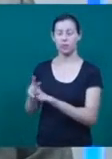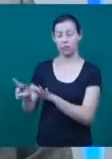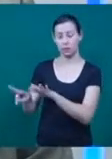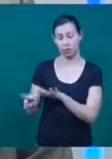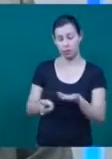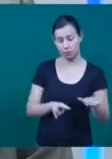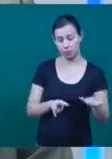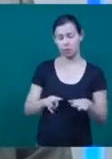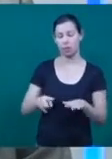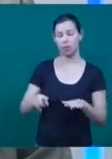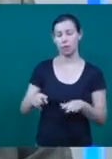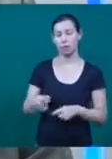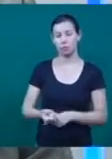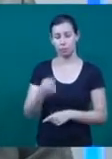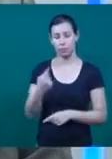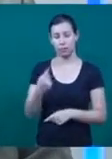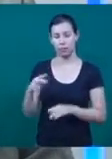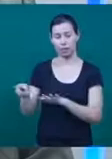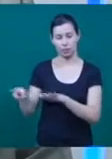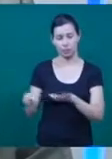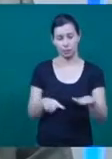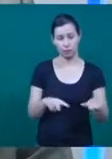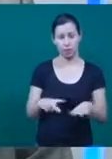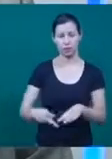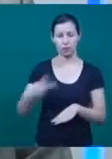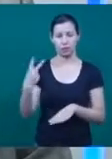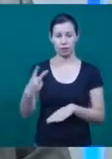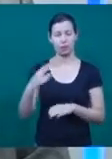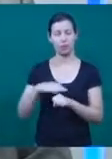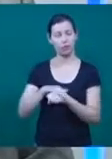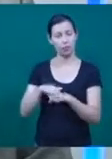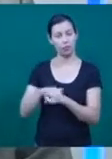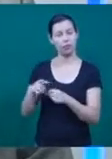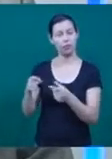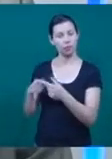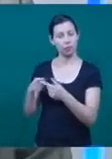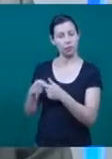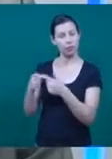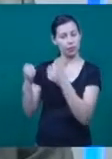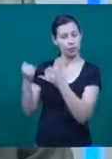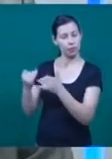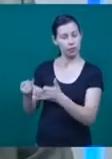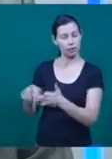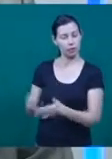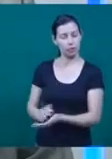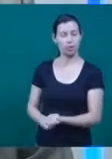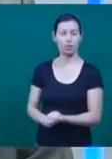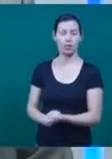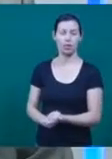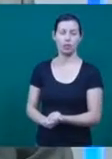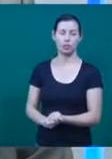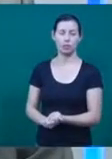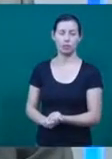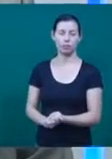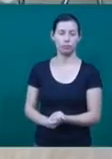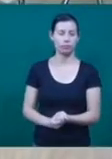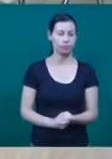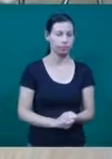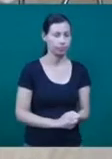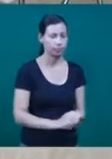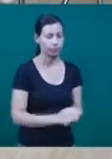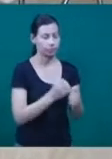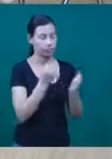segunda semana pós-parto. E, qualquer dúvida, a gente tem os pontos de atendimento para a paciente ser esclarecida.